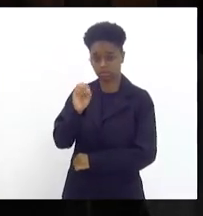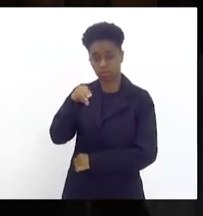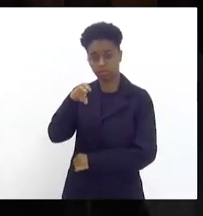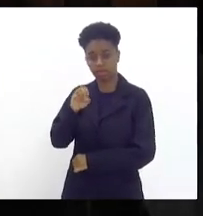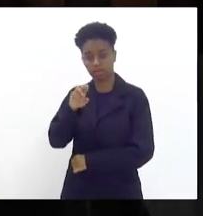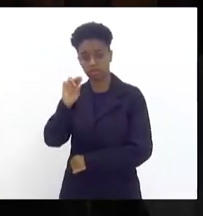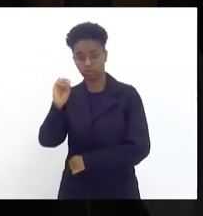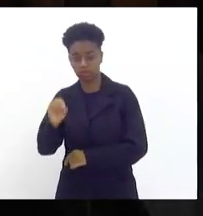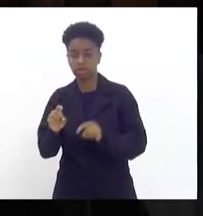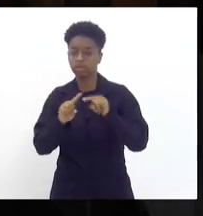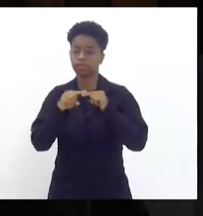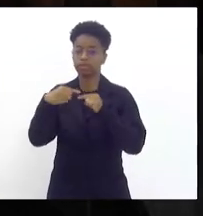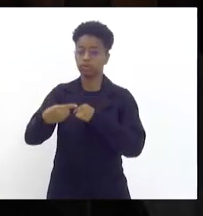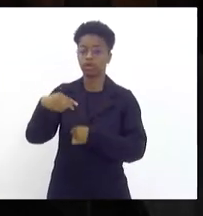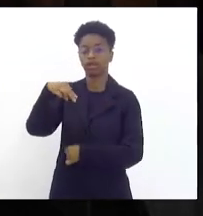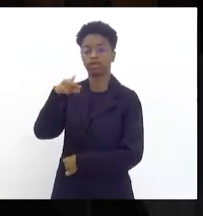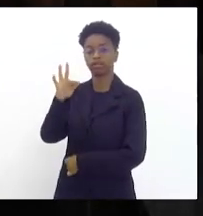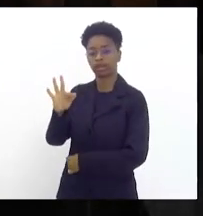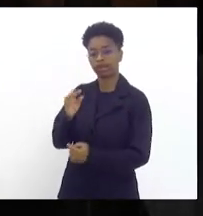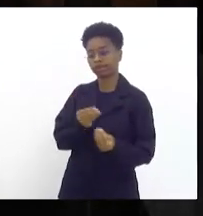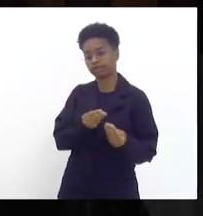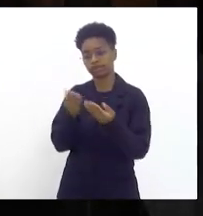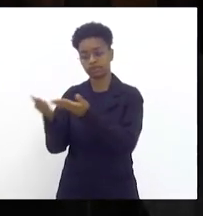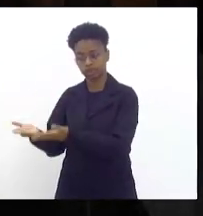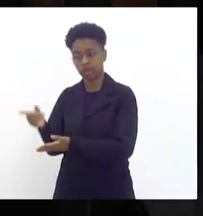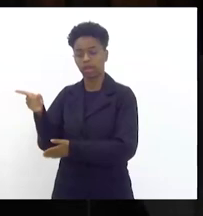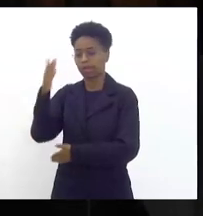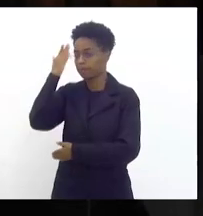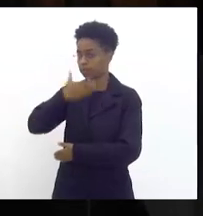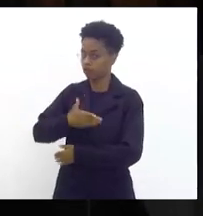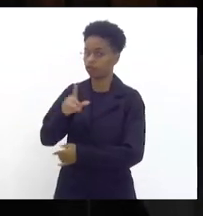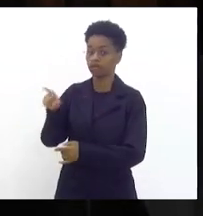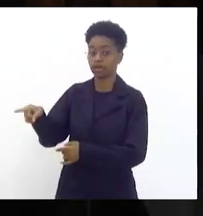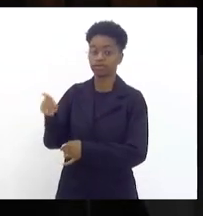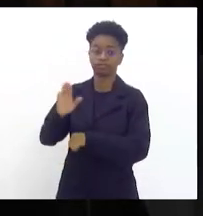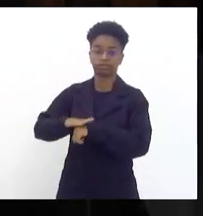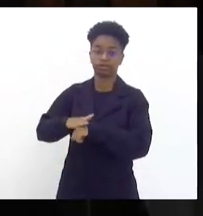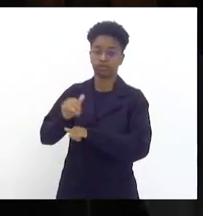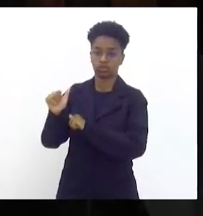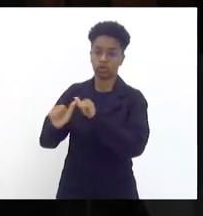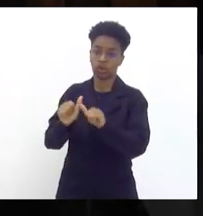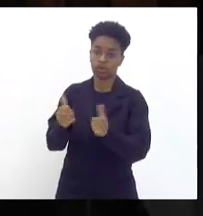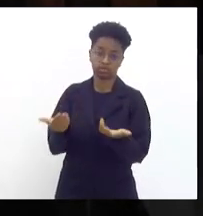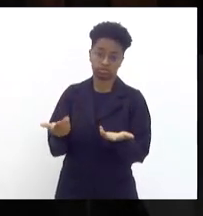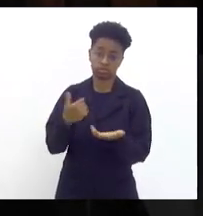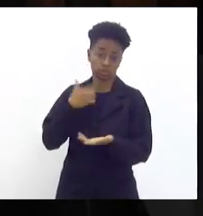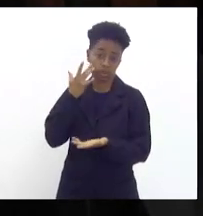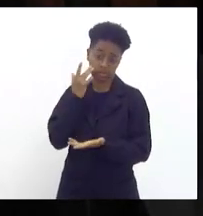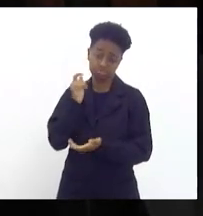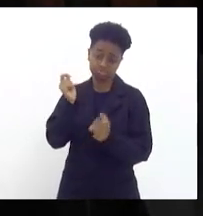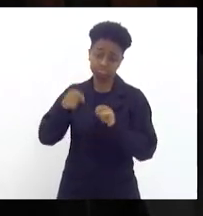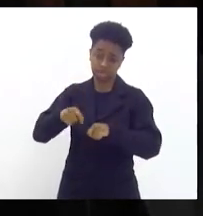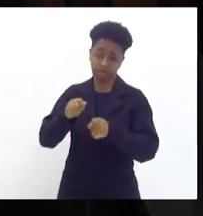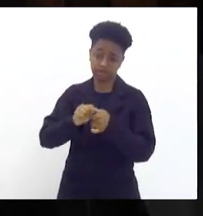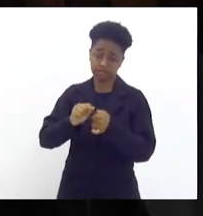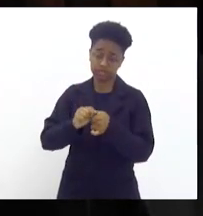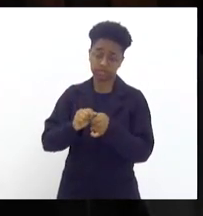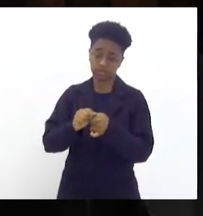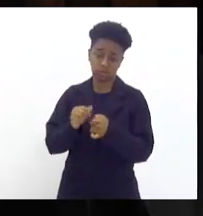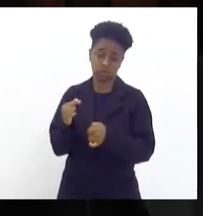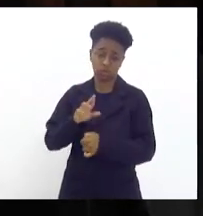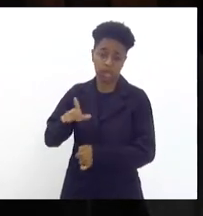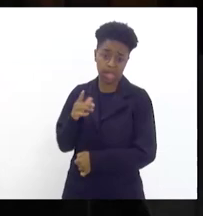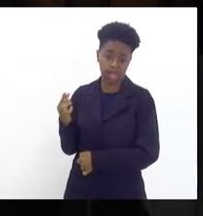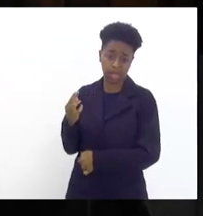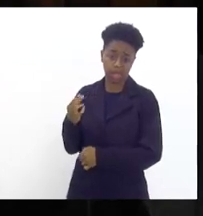concessionária entrega o hidrômetro e a concessionária presta o serviço de fazer a troca não vejo nada de mais não vejo nada de impossível nisso